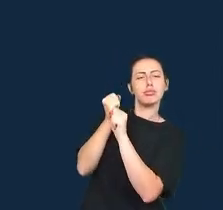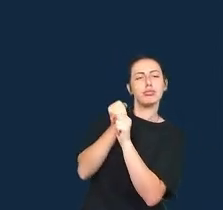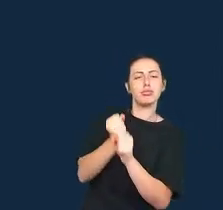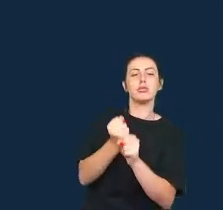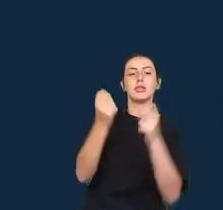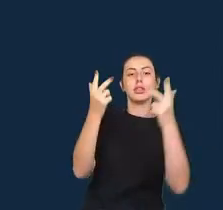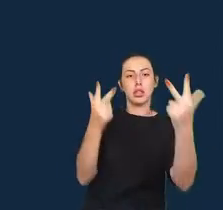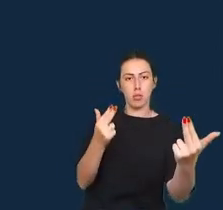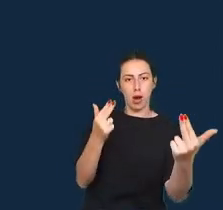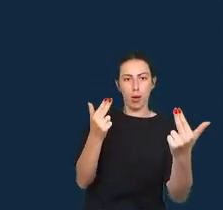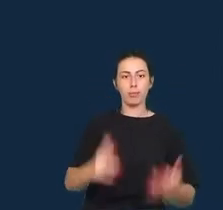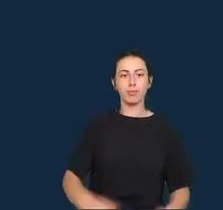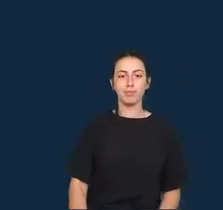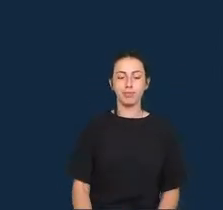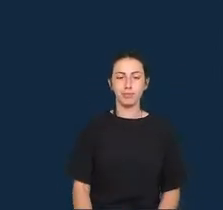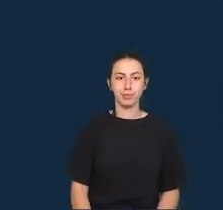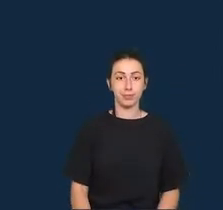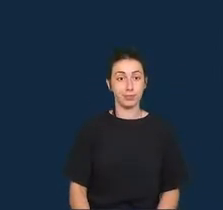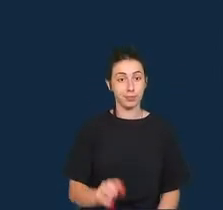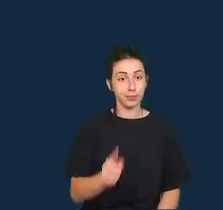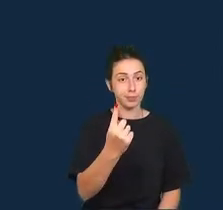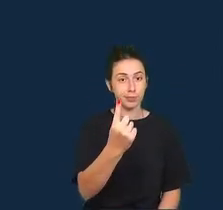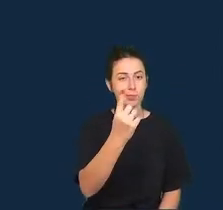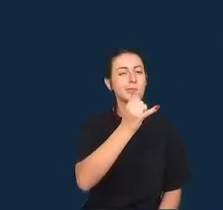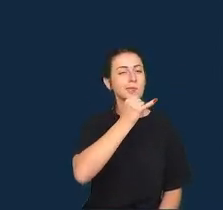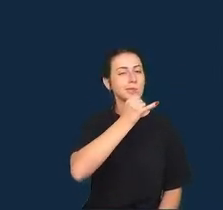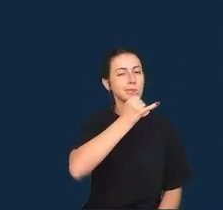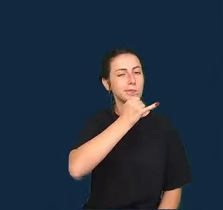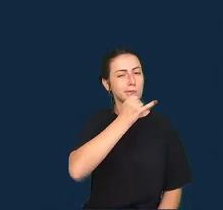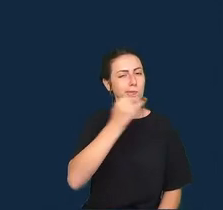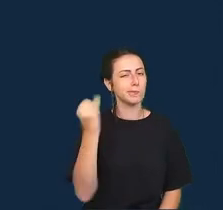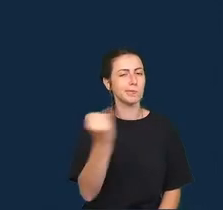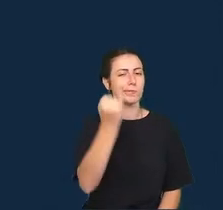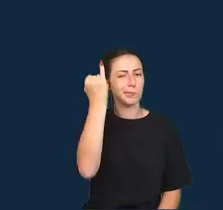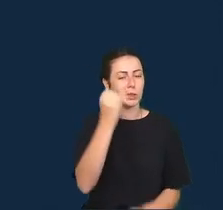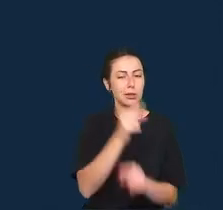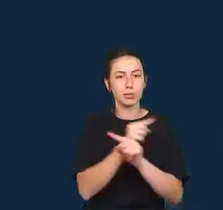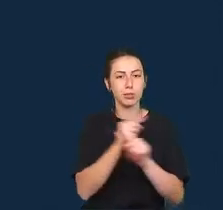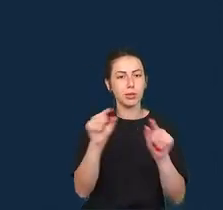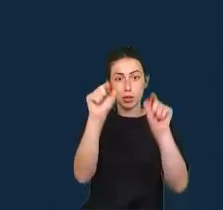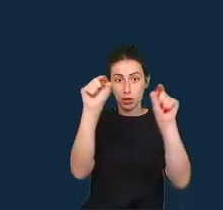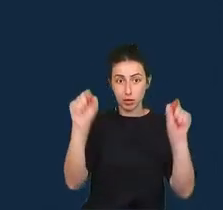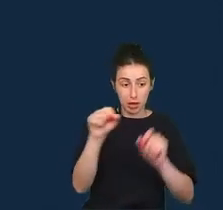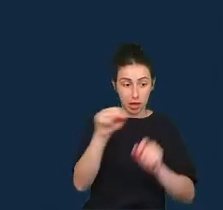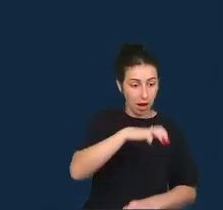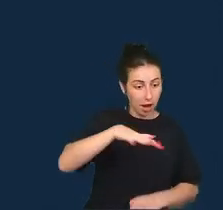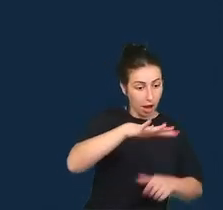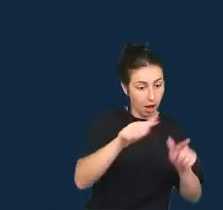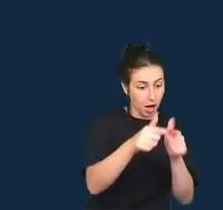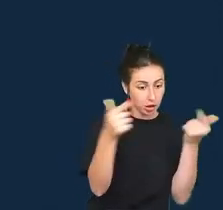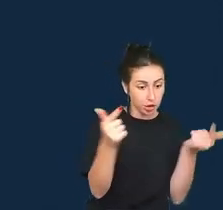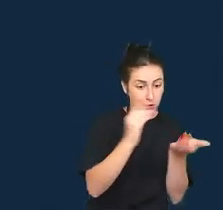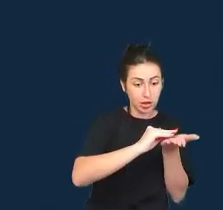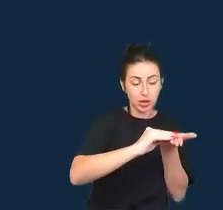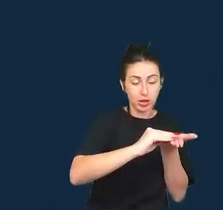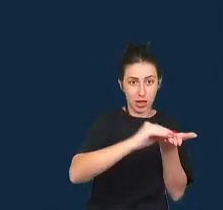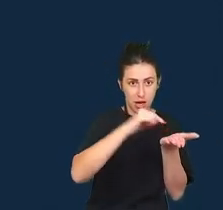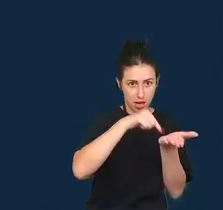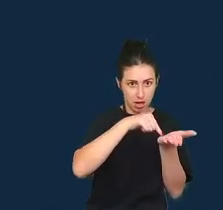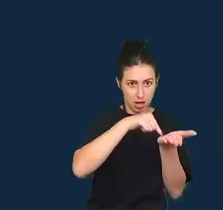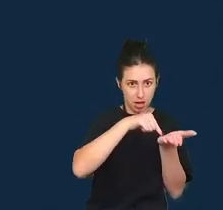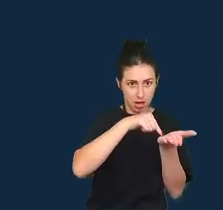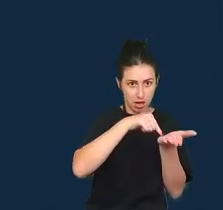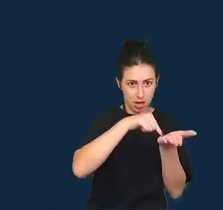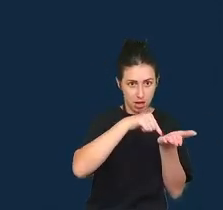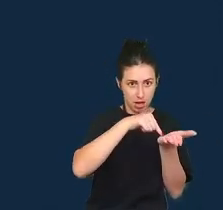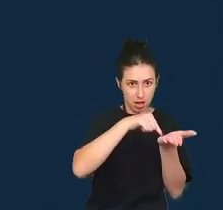Um exemplo importante disso é que, no espaço do jornalismo de dados, essa prática que conhecemos